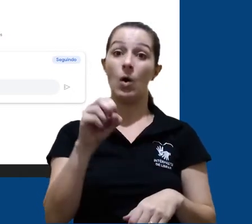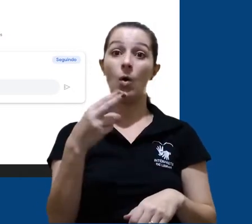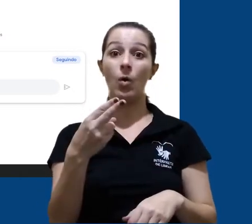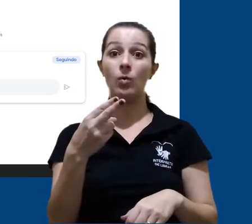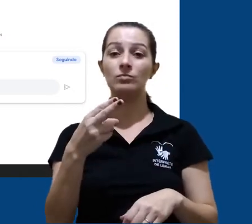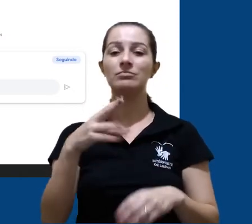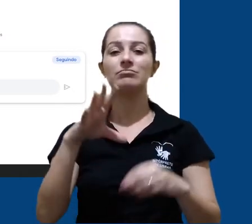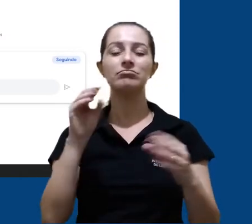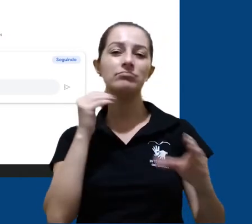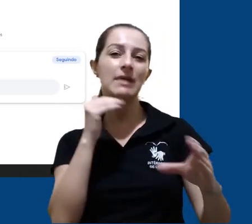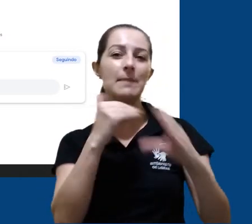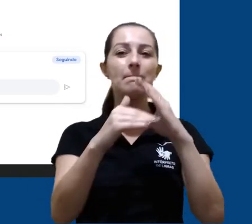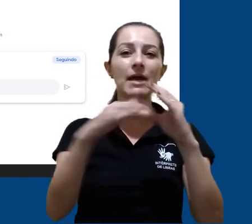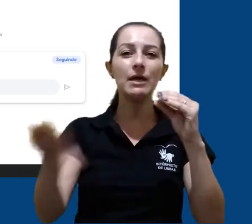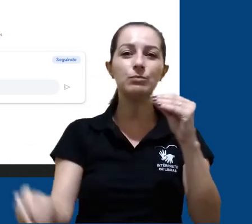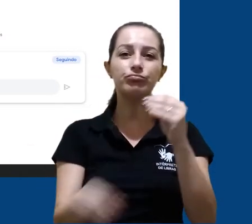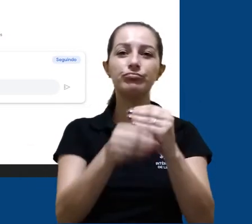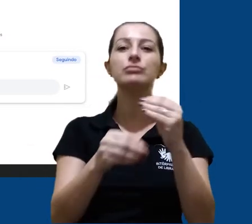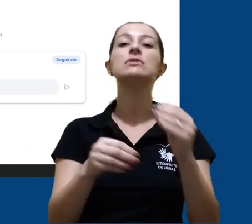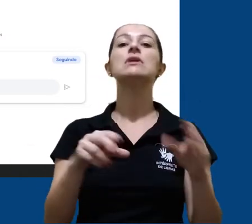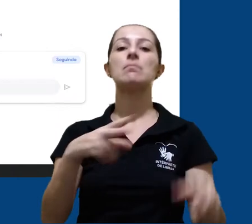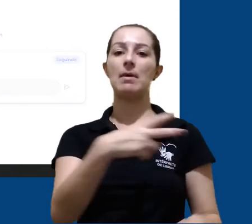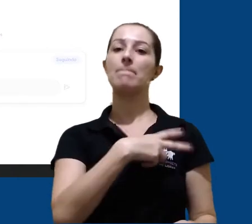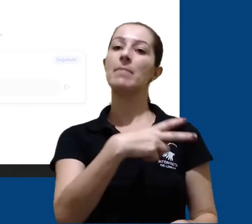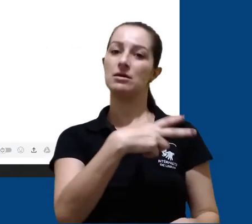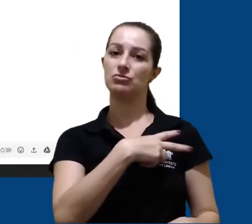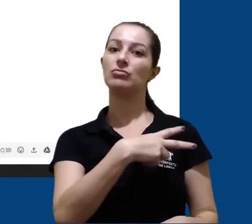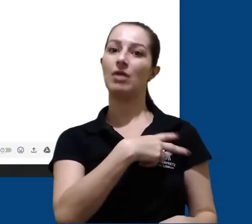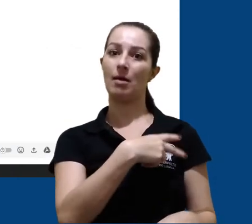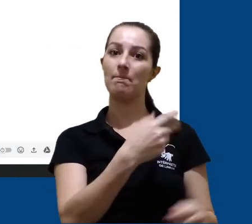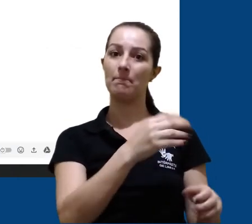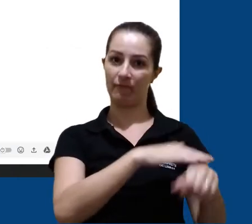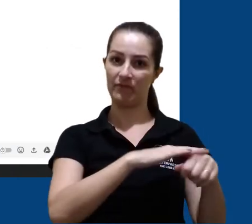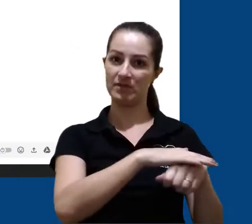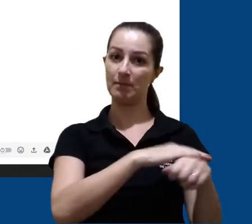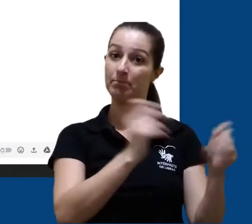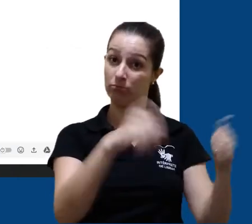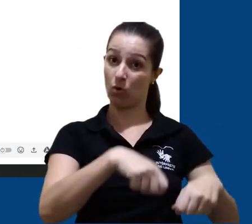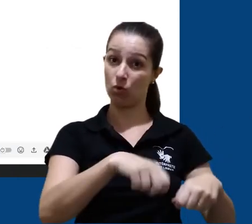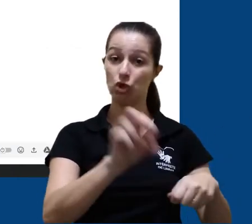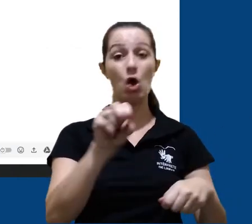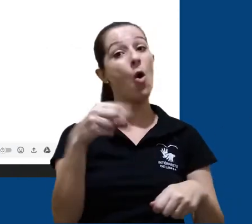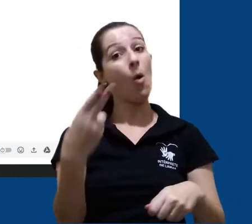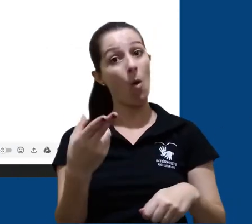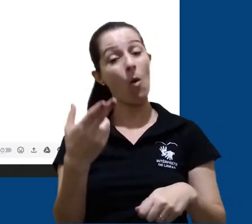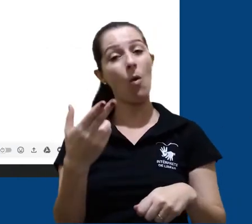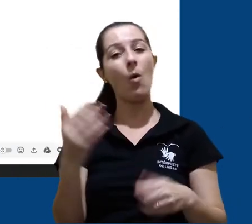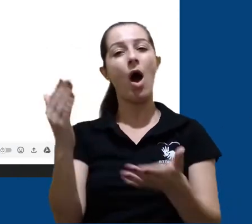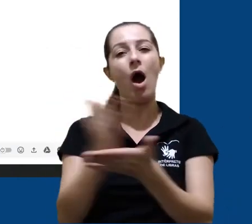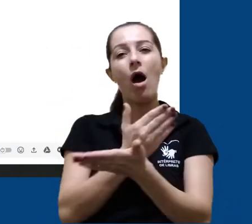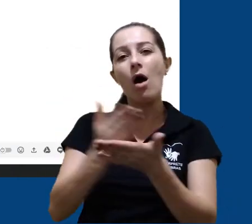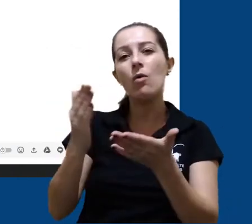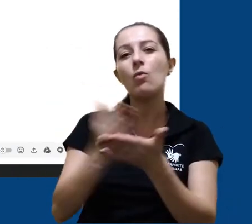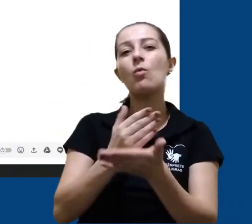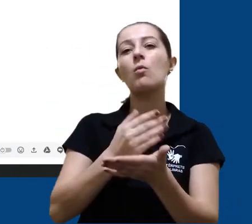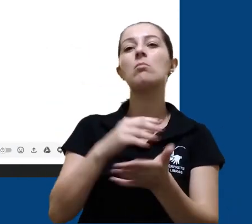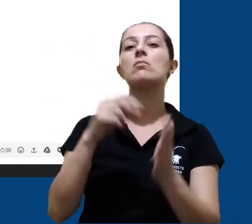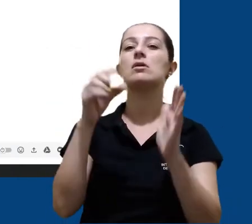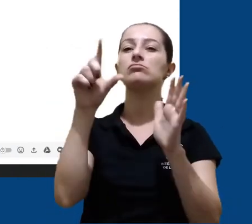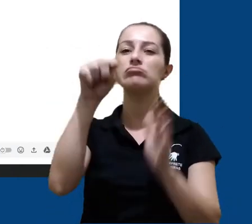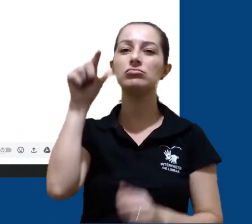adicionar um e-mail para começar uma conversa individual ou podemos escolher entre algumas das opções.